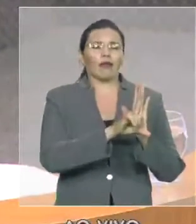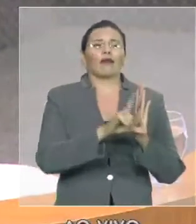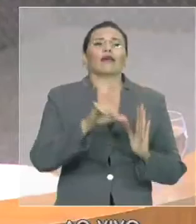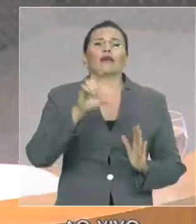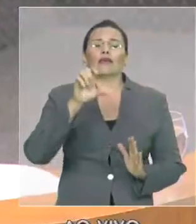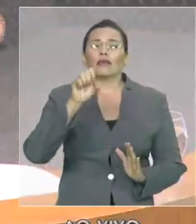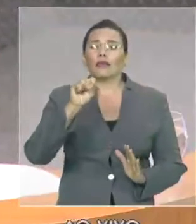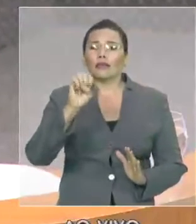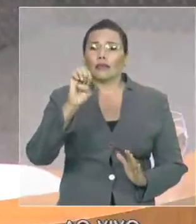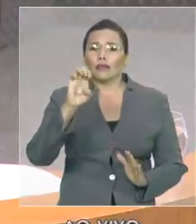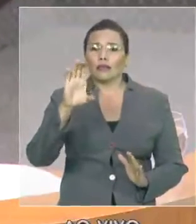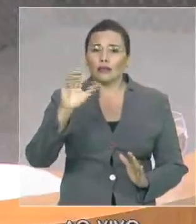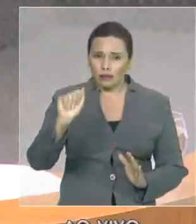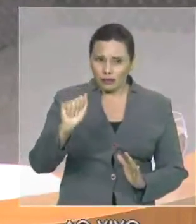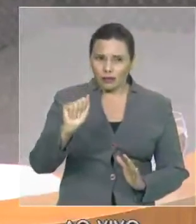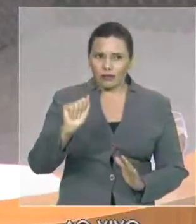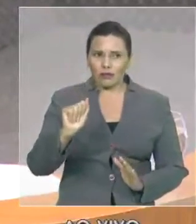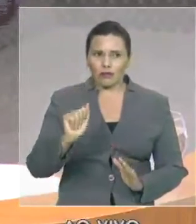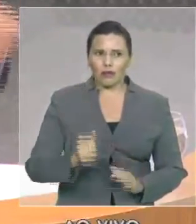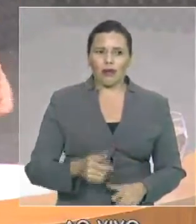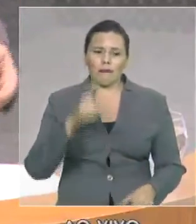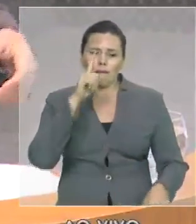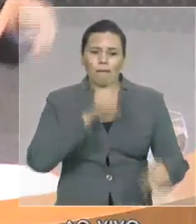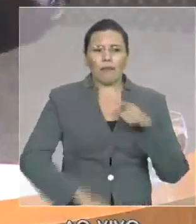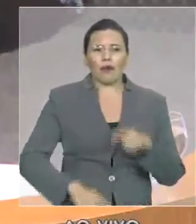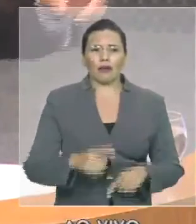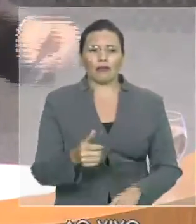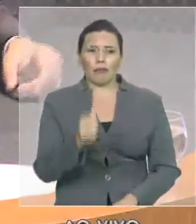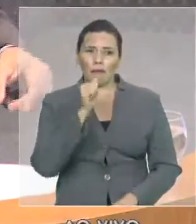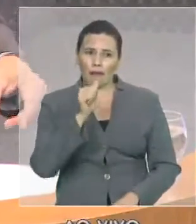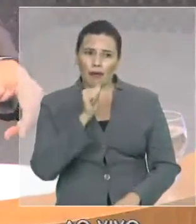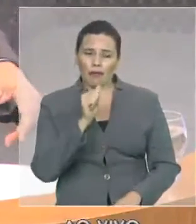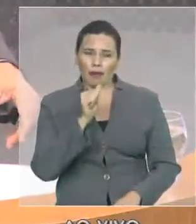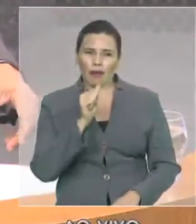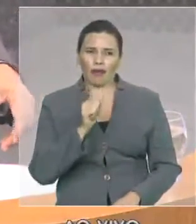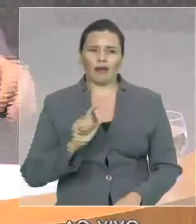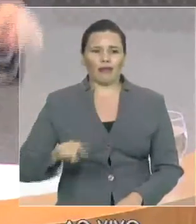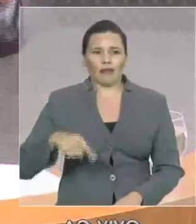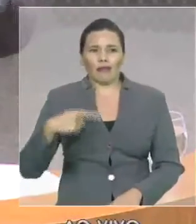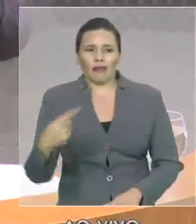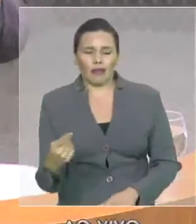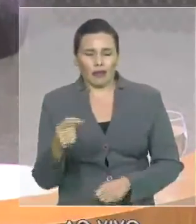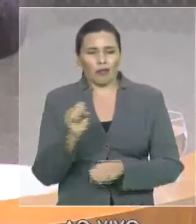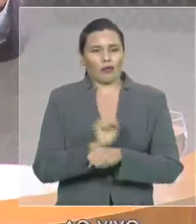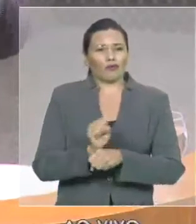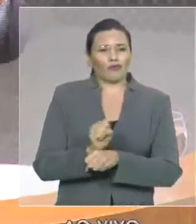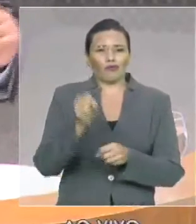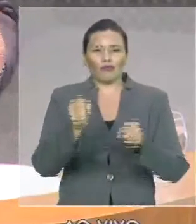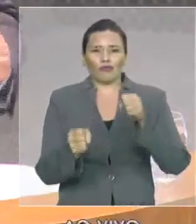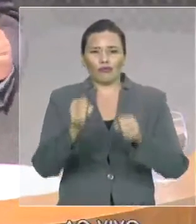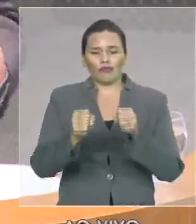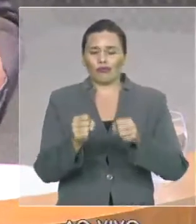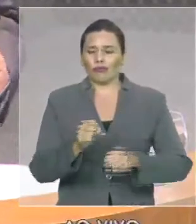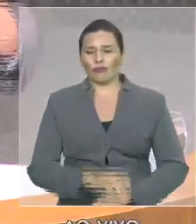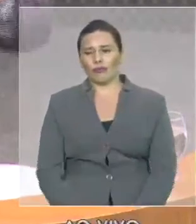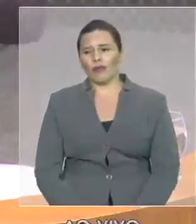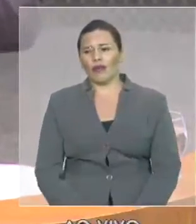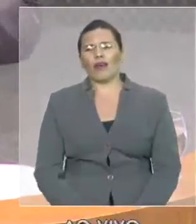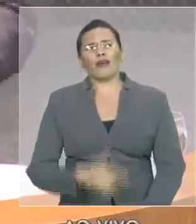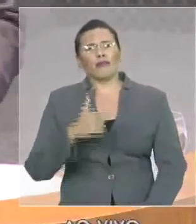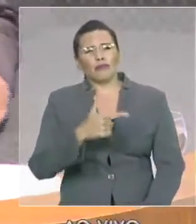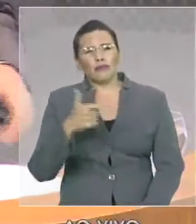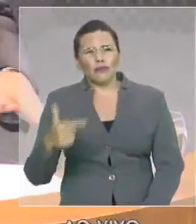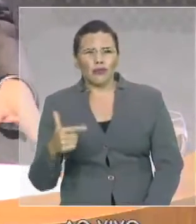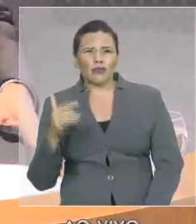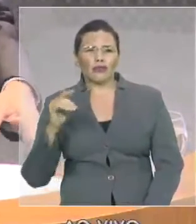indenizações que são pagas pelo sistema nacional atinente a este setor. 22,25% a